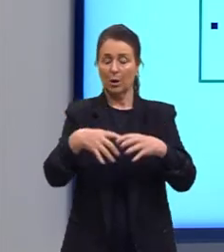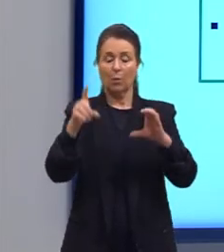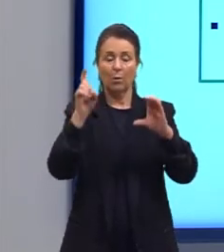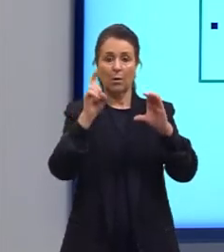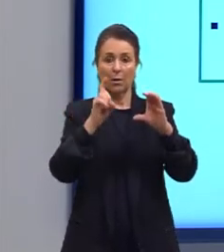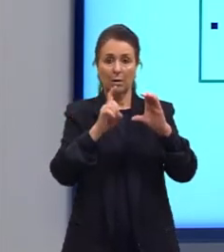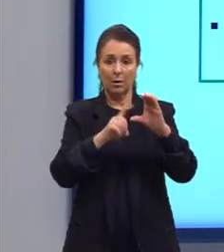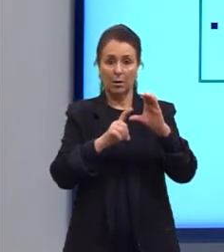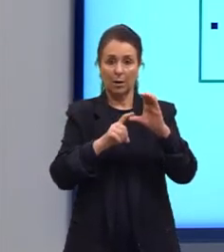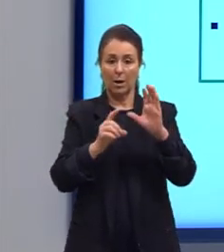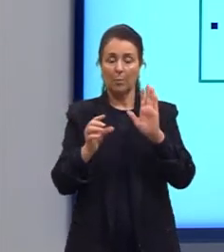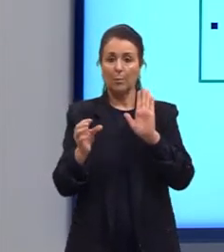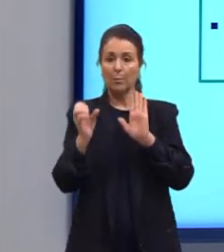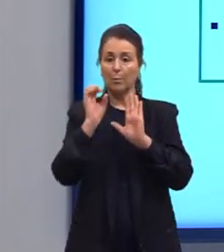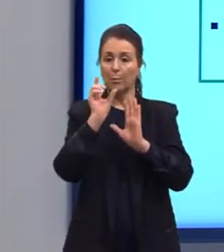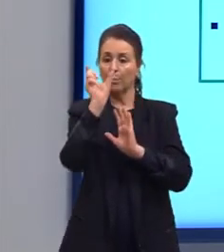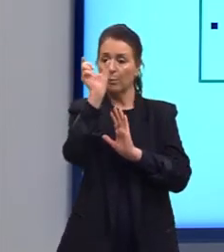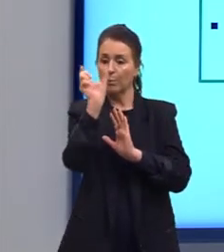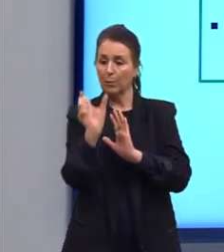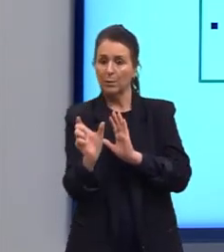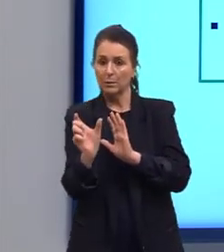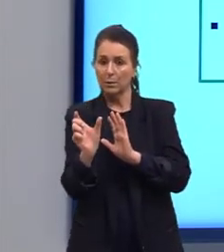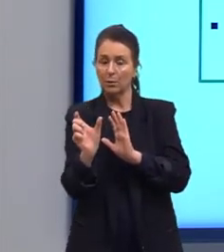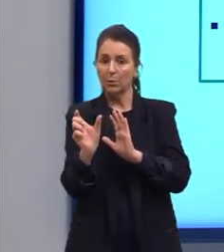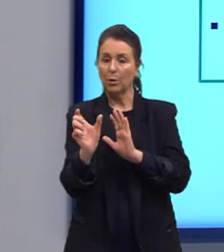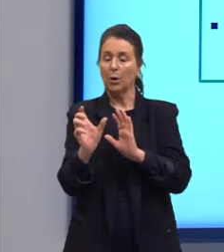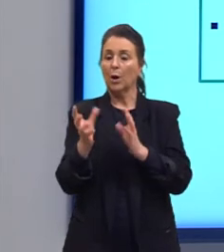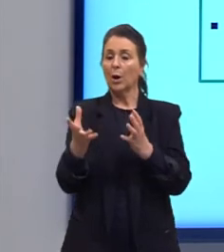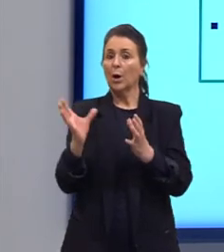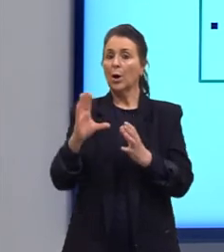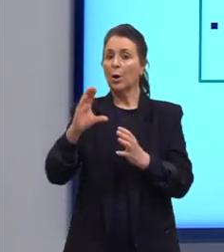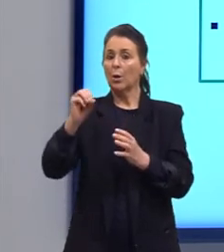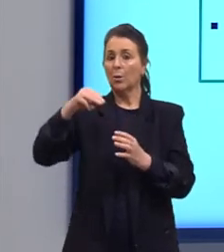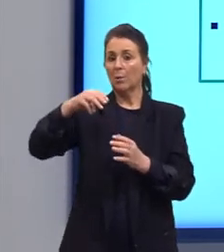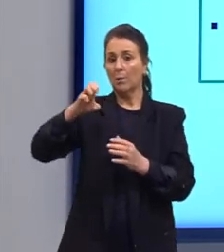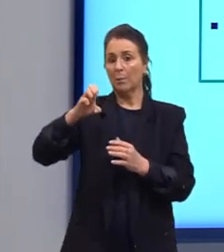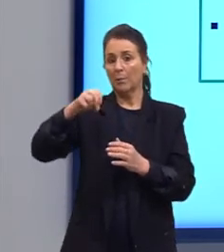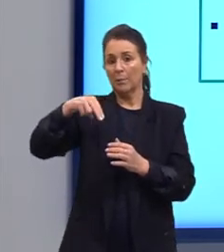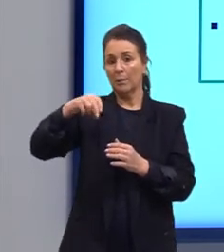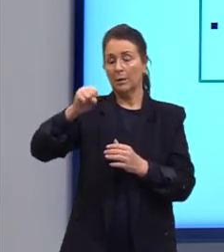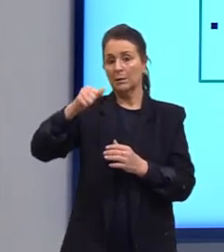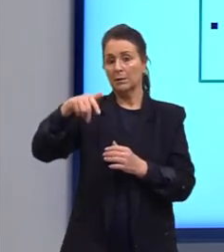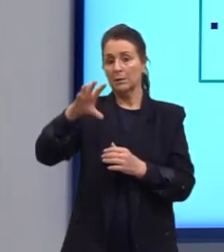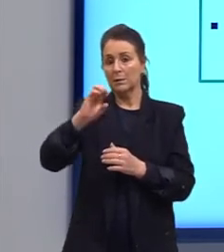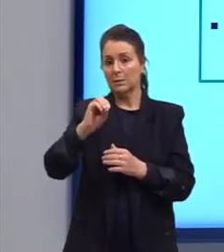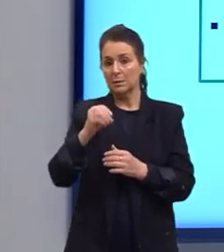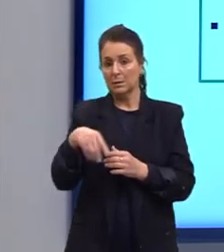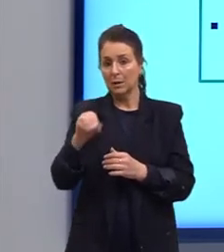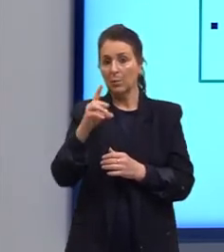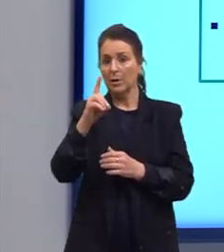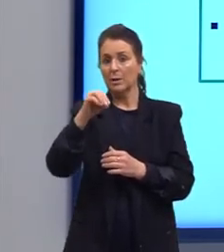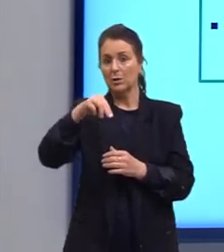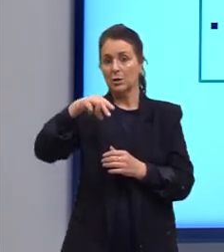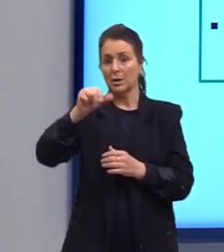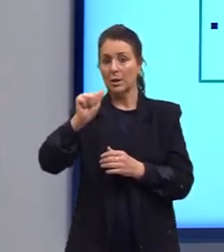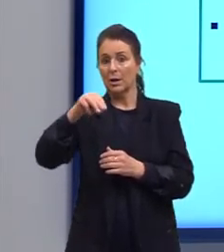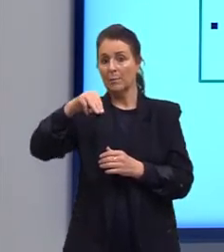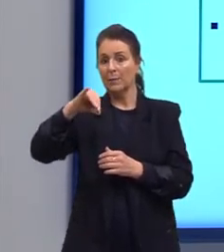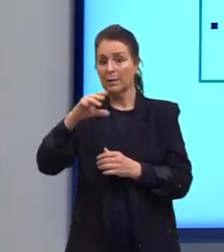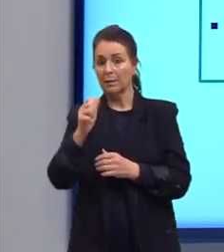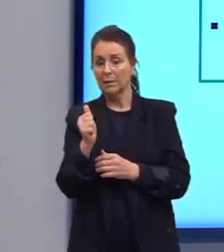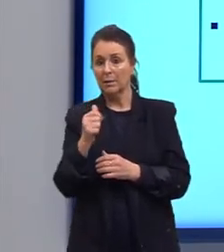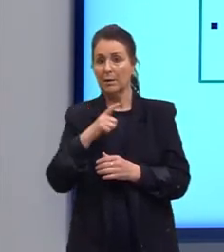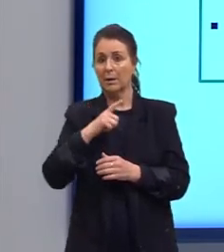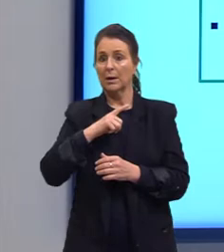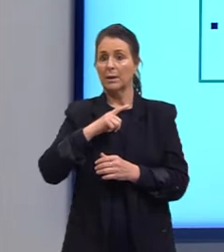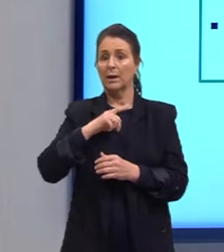cadeia, posição, compensação ou dinâmica. E na espacial eu posso ter a geométrica, que é a cis e trans,